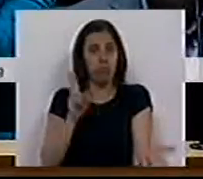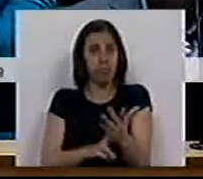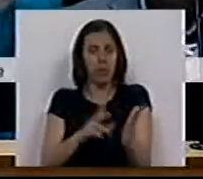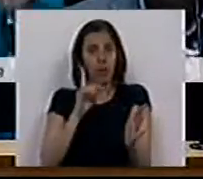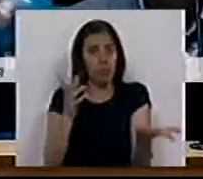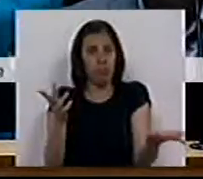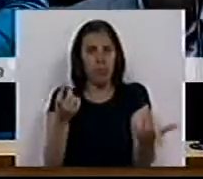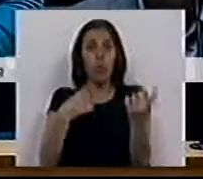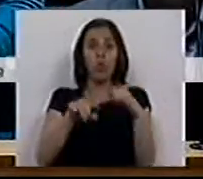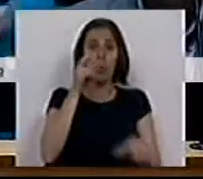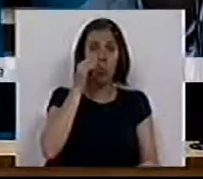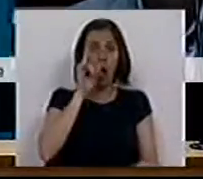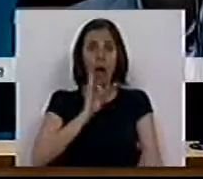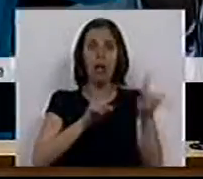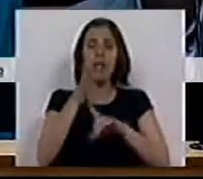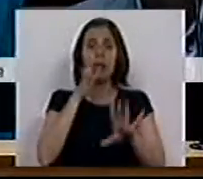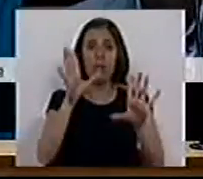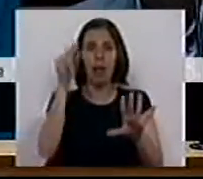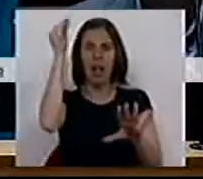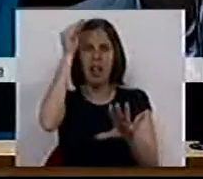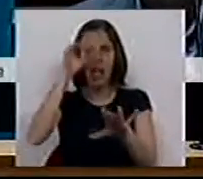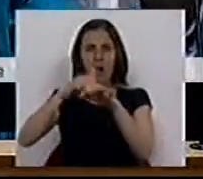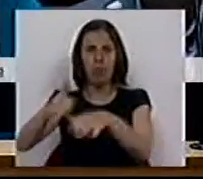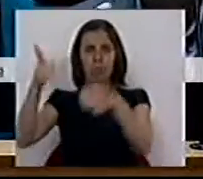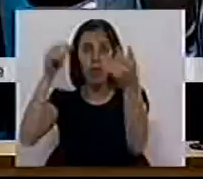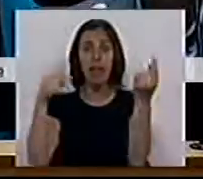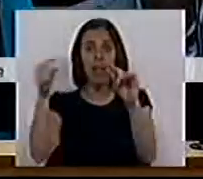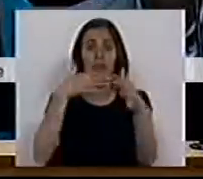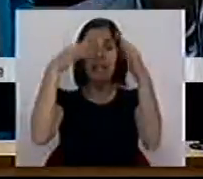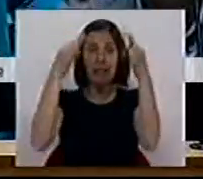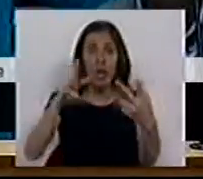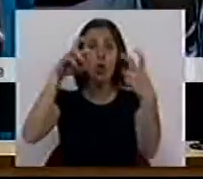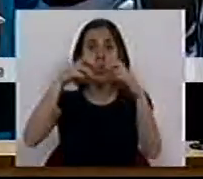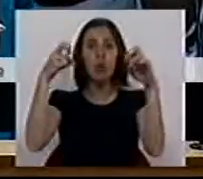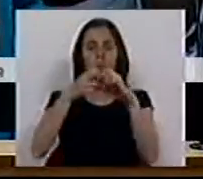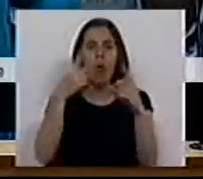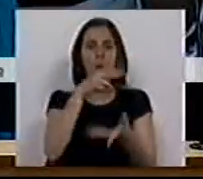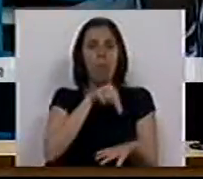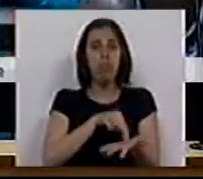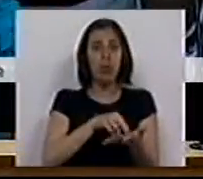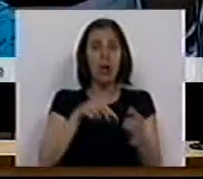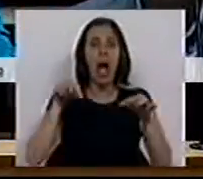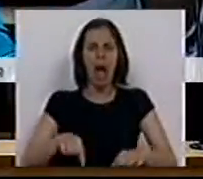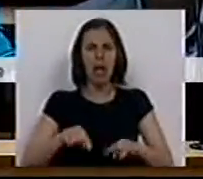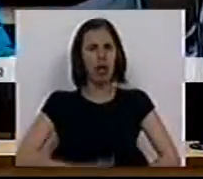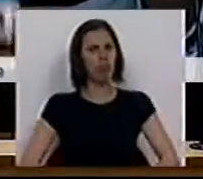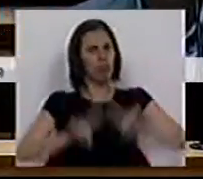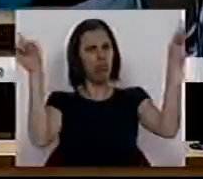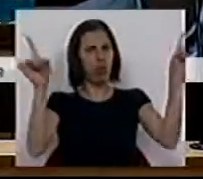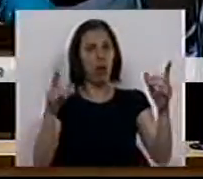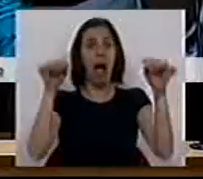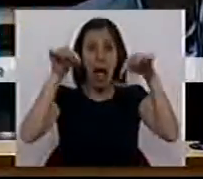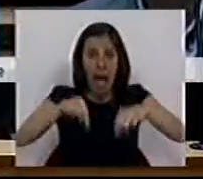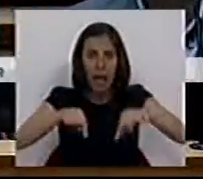insustentável, é que os senhores e as senhoras deputadas nas terras, nos distritos, no debate concreto dos problemas, têm uma posição e aqui dentro têm outra,